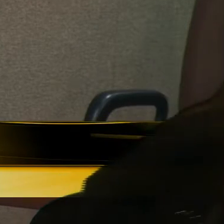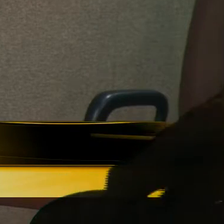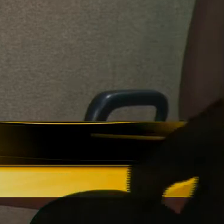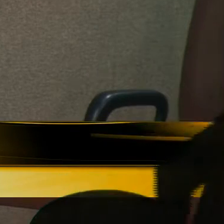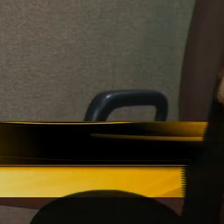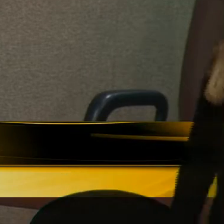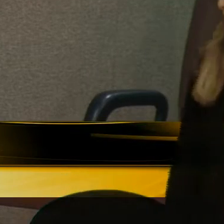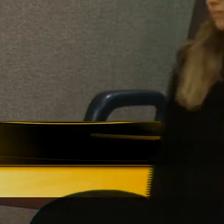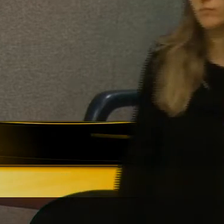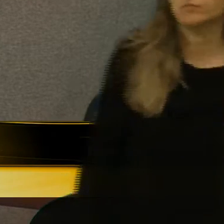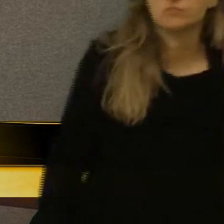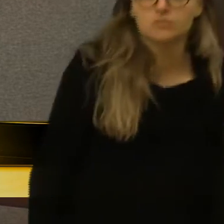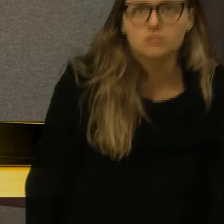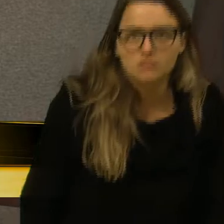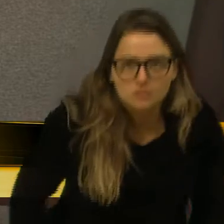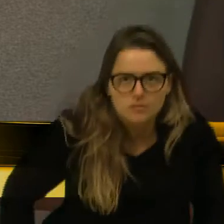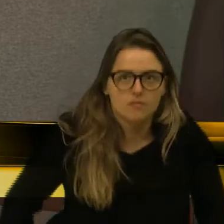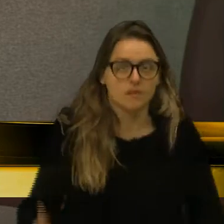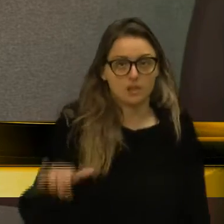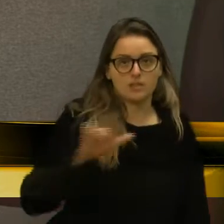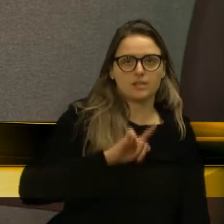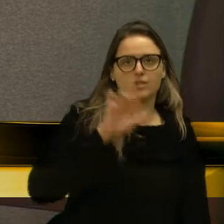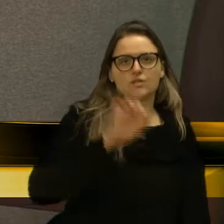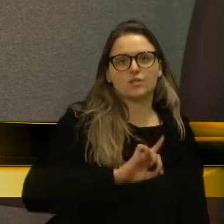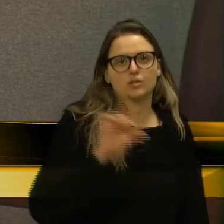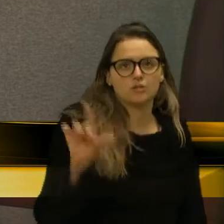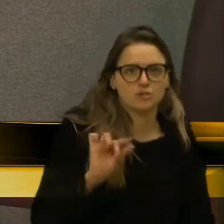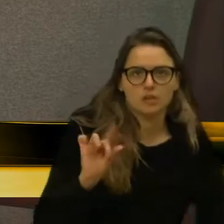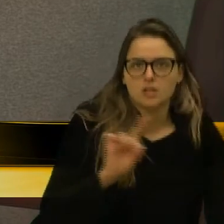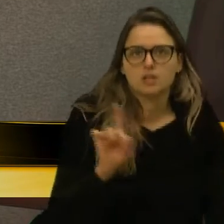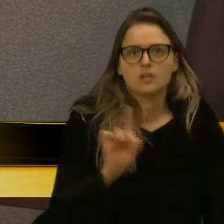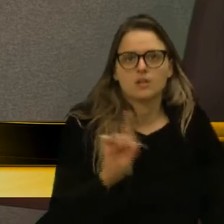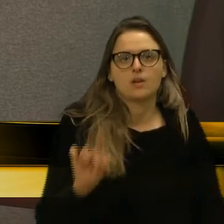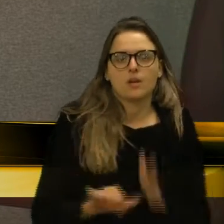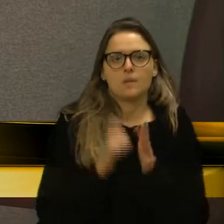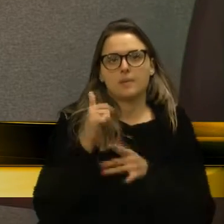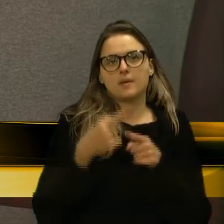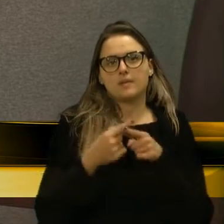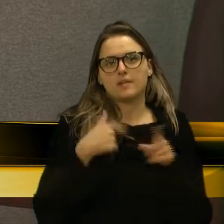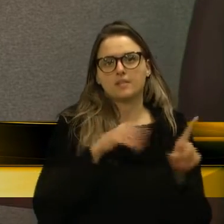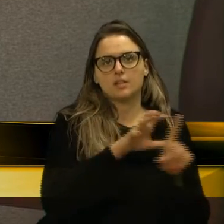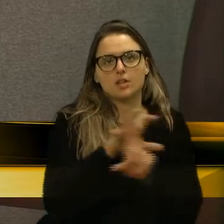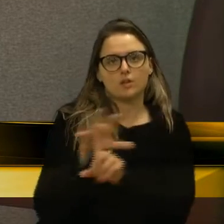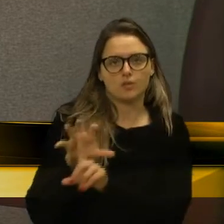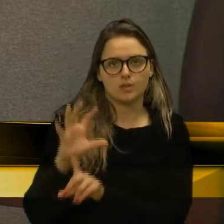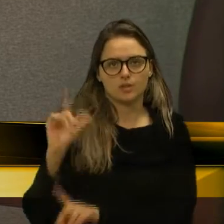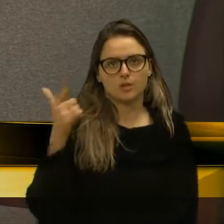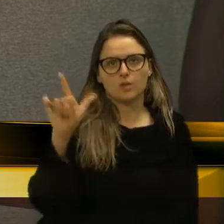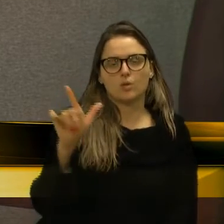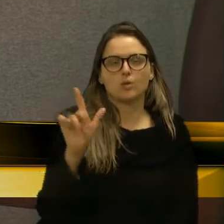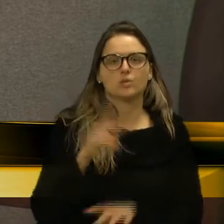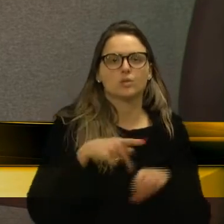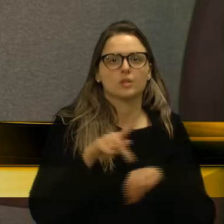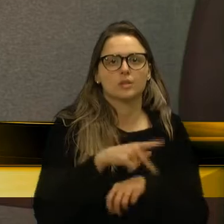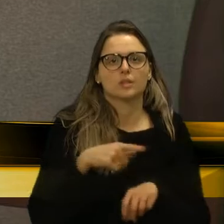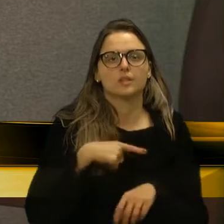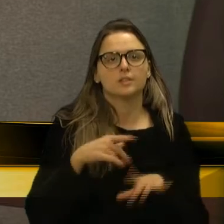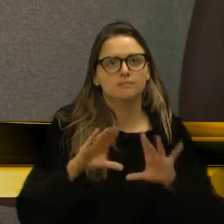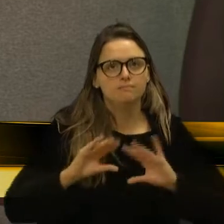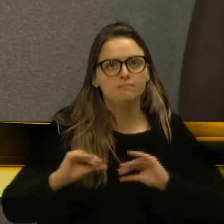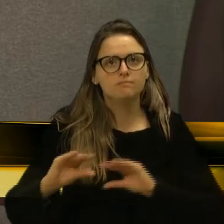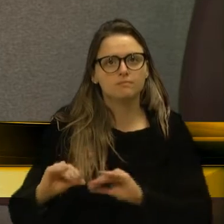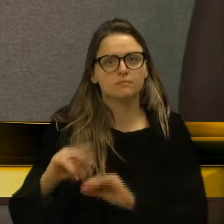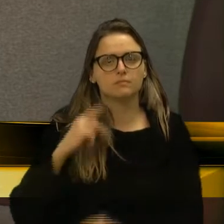como nós já tivemos. E o Brasil não é a primeira vez que faz essa intervenção em outros países. No passado, também tivemos a intromissão na